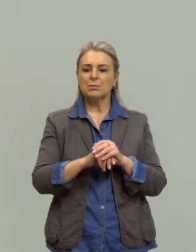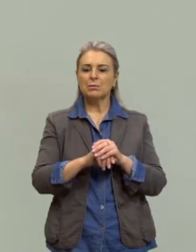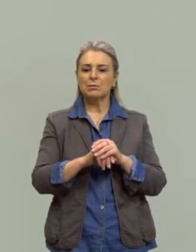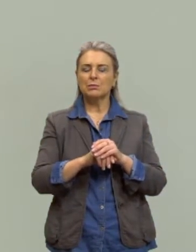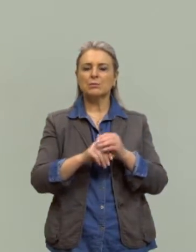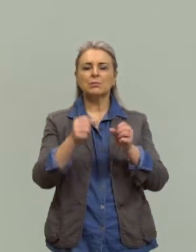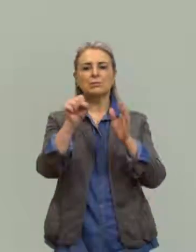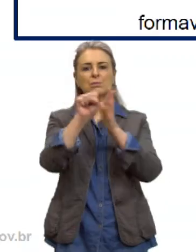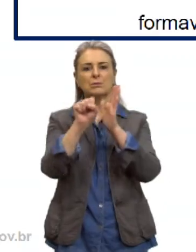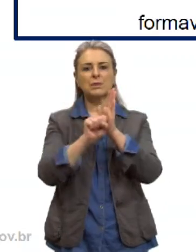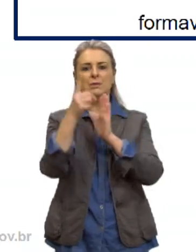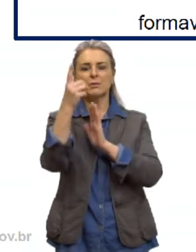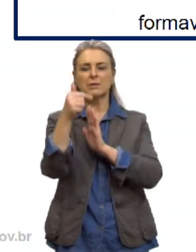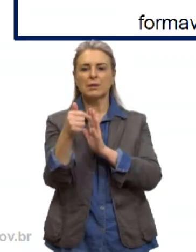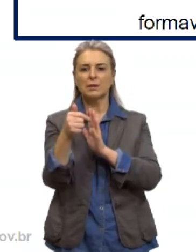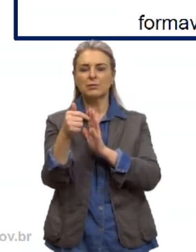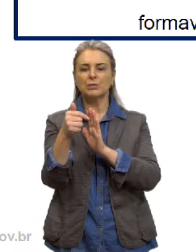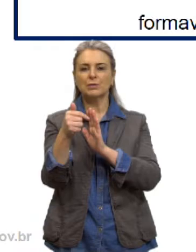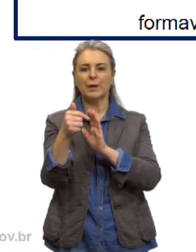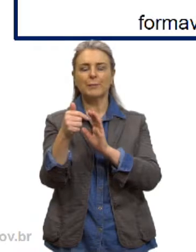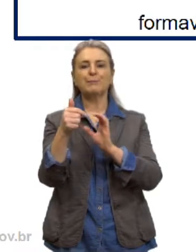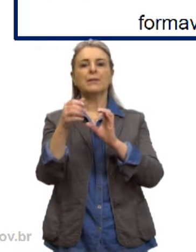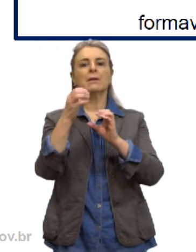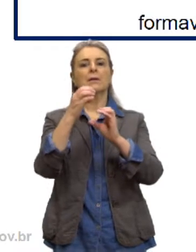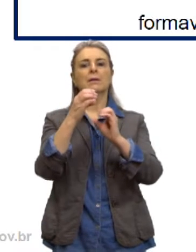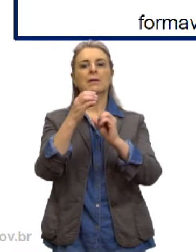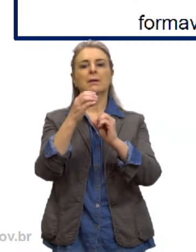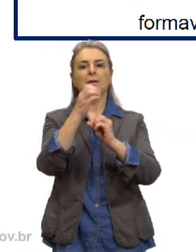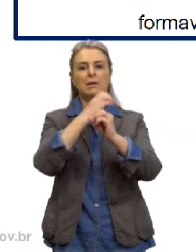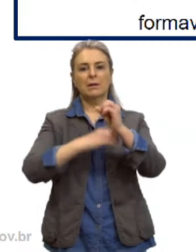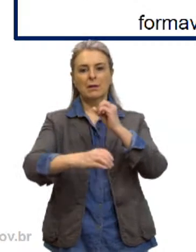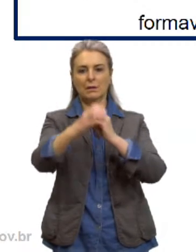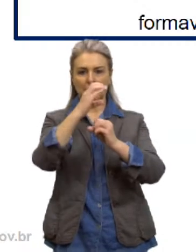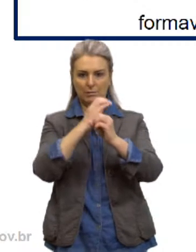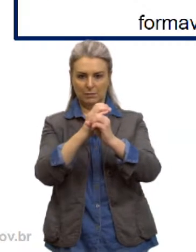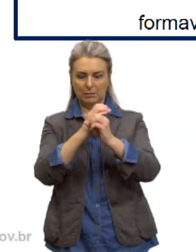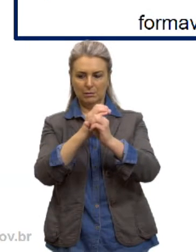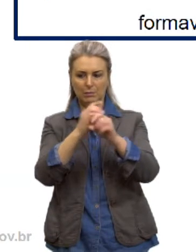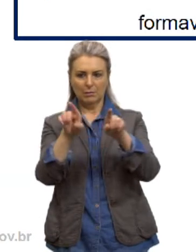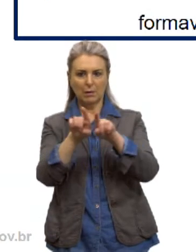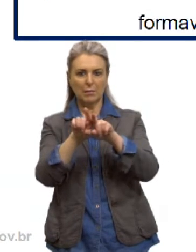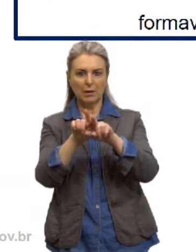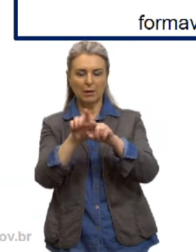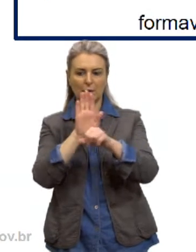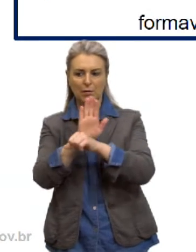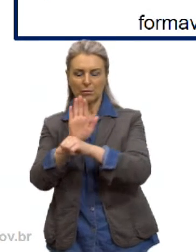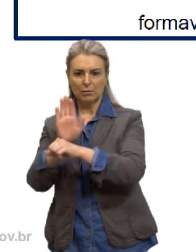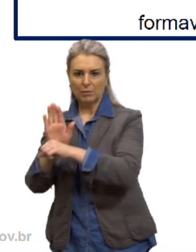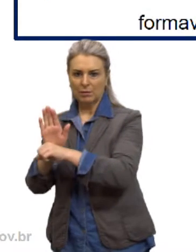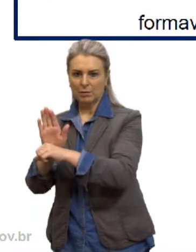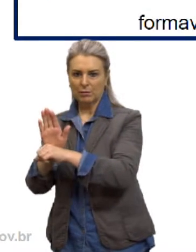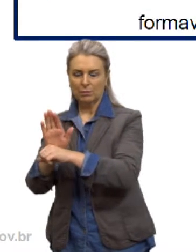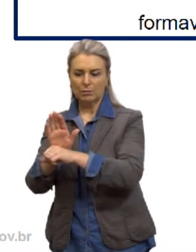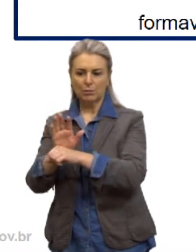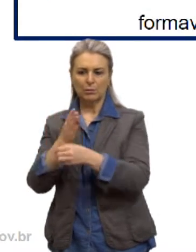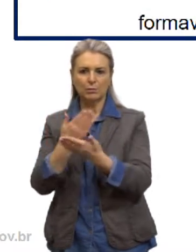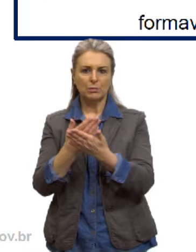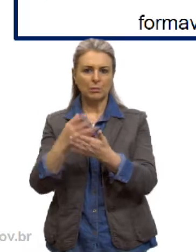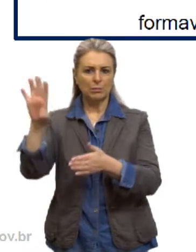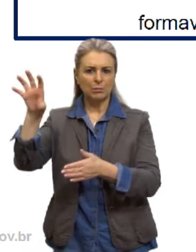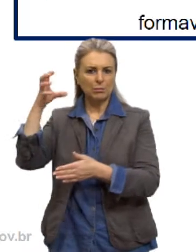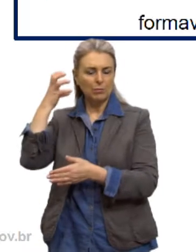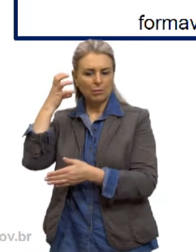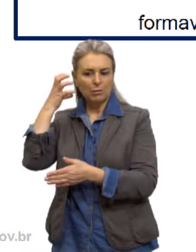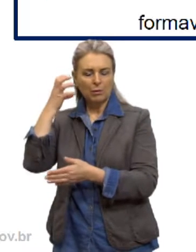XVII antes de Cristo, também deram a sua contribuição através dos estudos do som. E eles